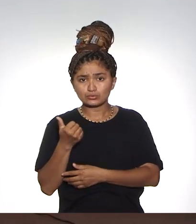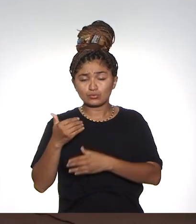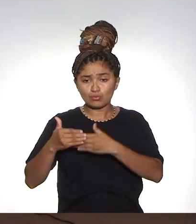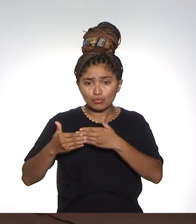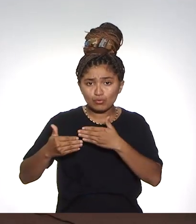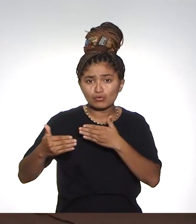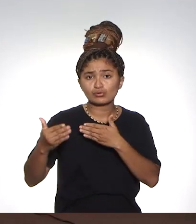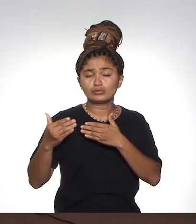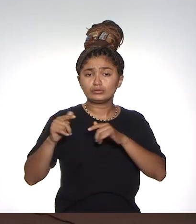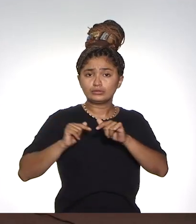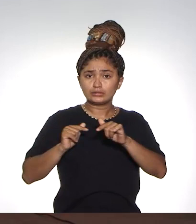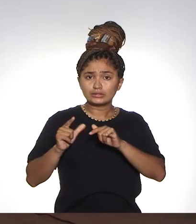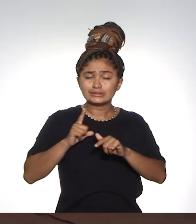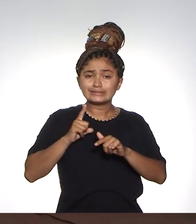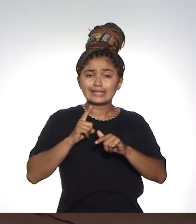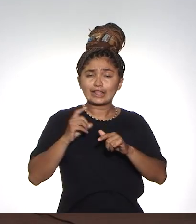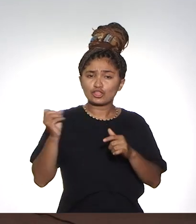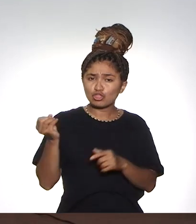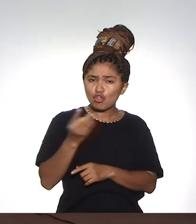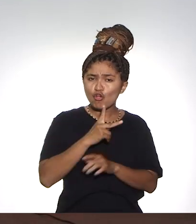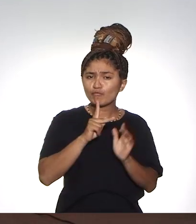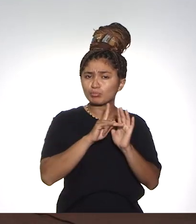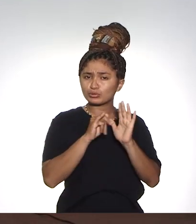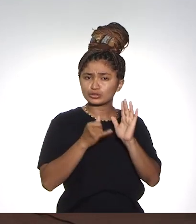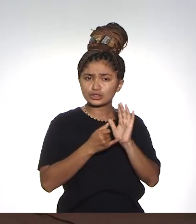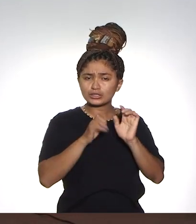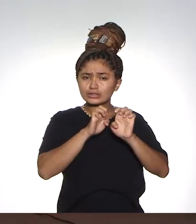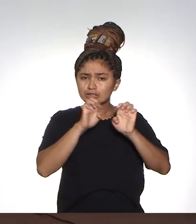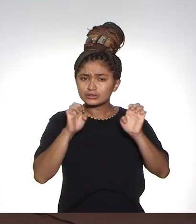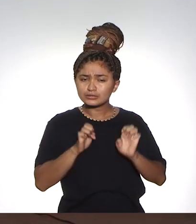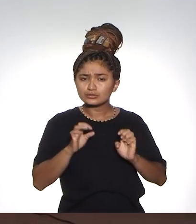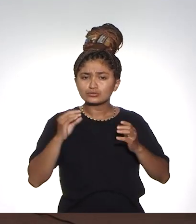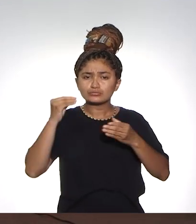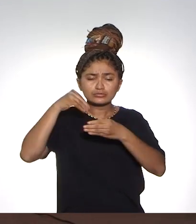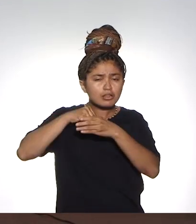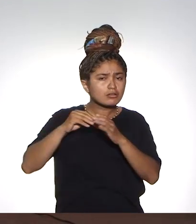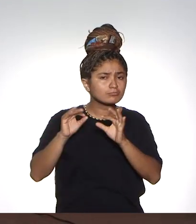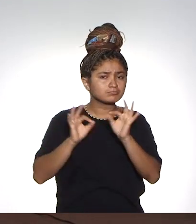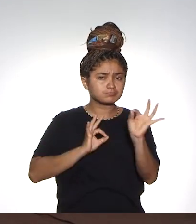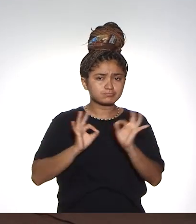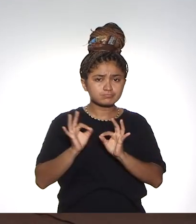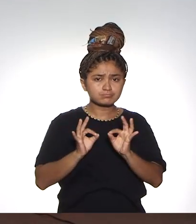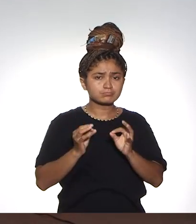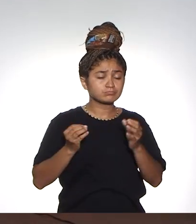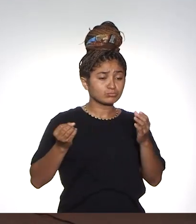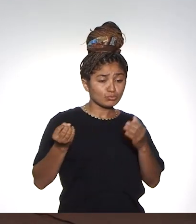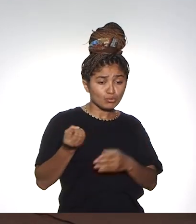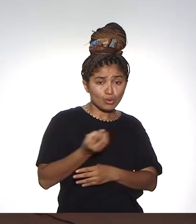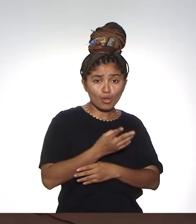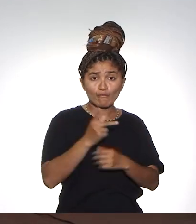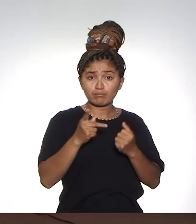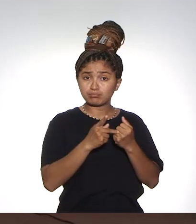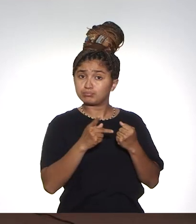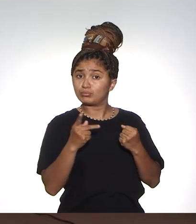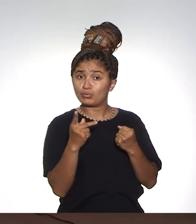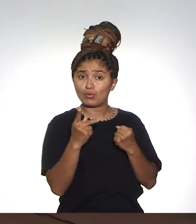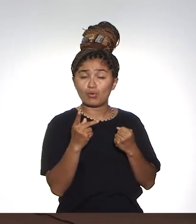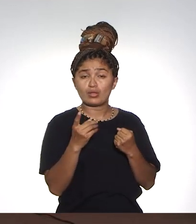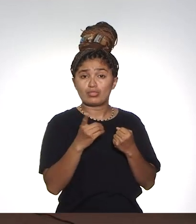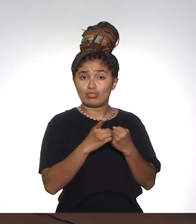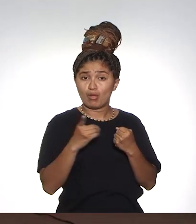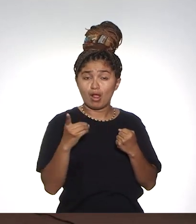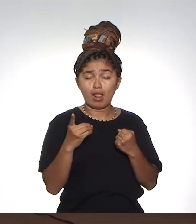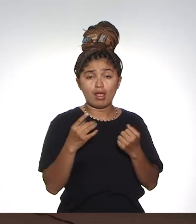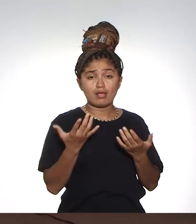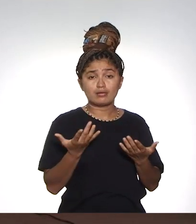continuidade desse trabalho. Obviamente, tem projetos de infraestrutura novos, estão dentro do planejamento, projetos de novas pós-graduações